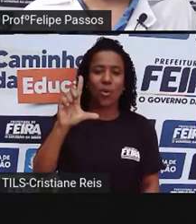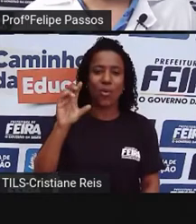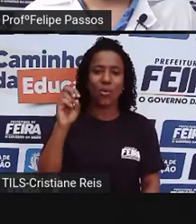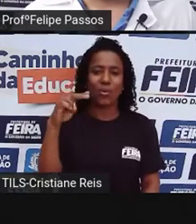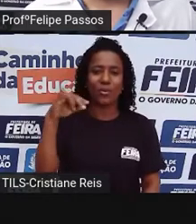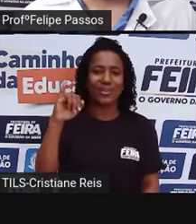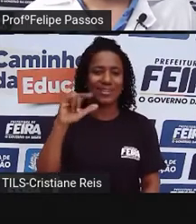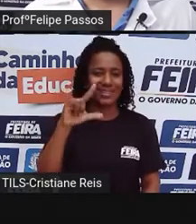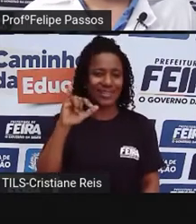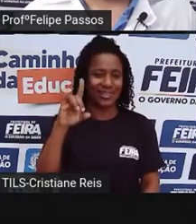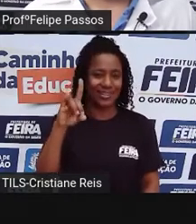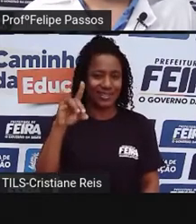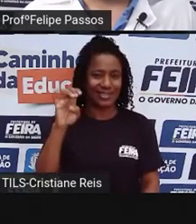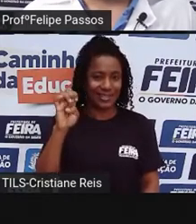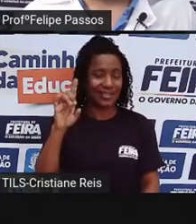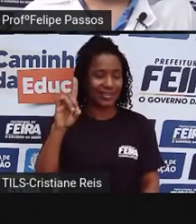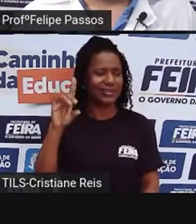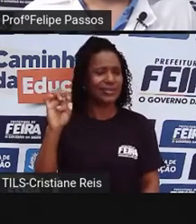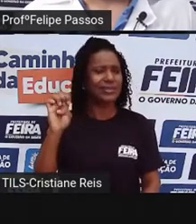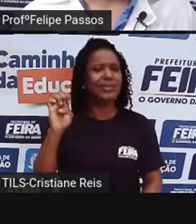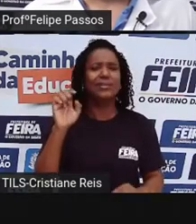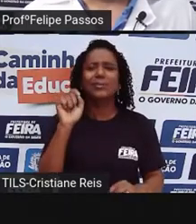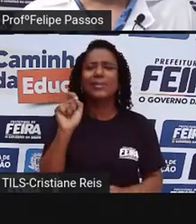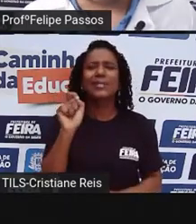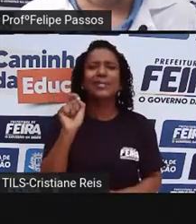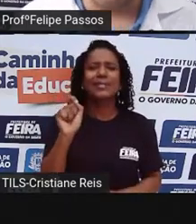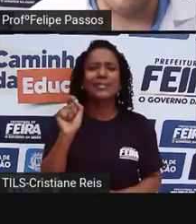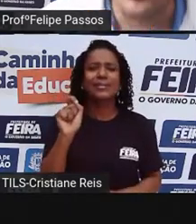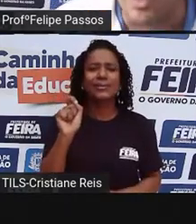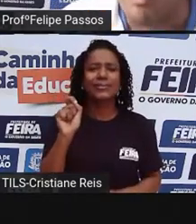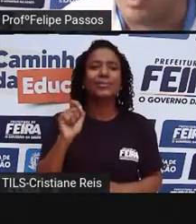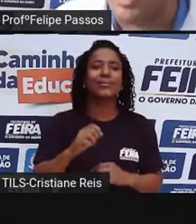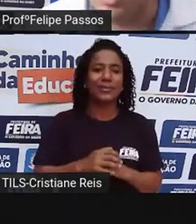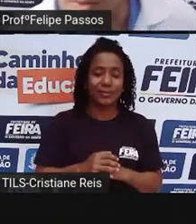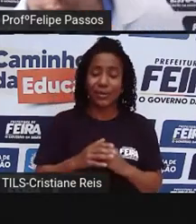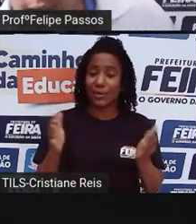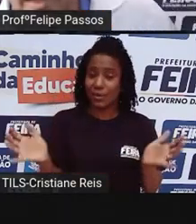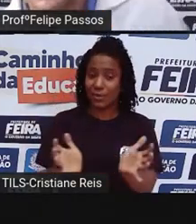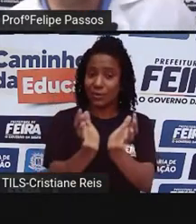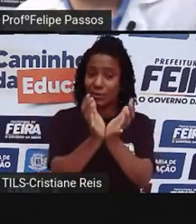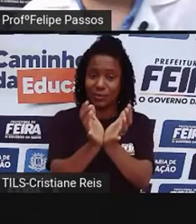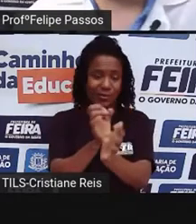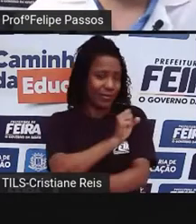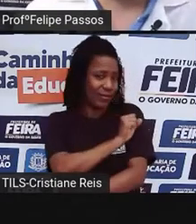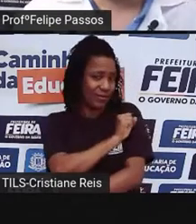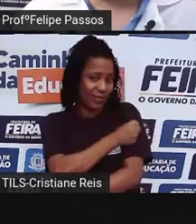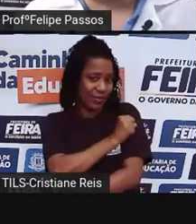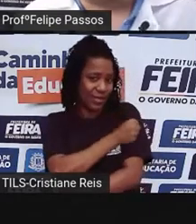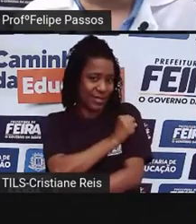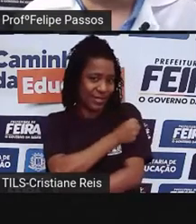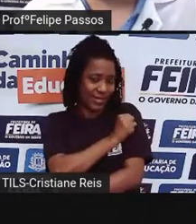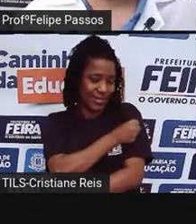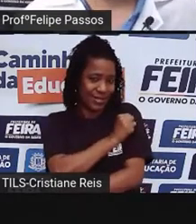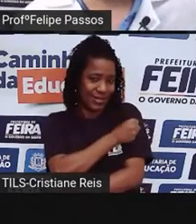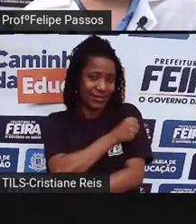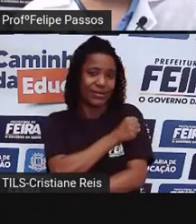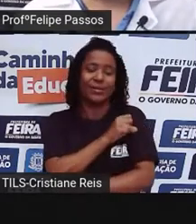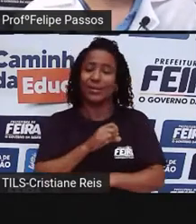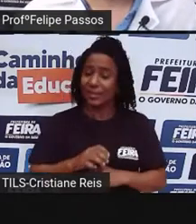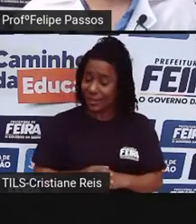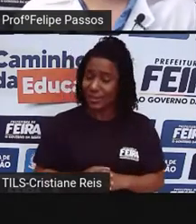palavra, você já ouviu falar disso? Estou conversando aqui com o pessoal do oitavo ano, né? Se vocês não ouviram falar ainda de